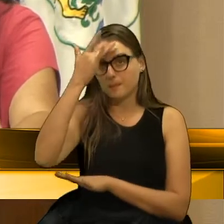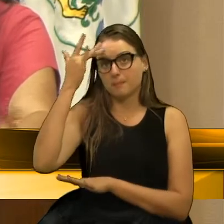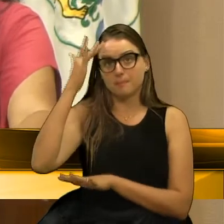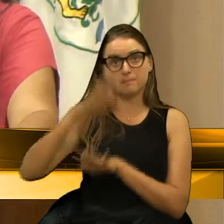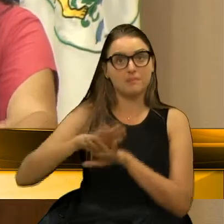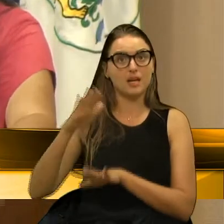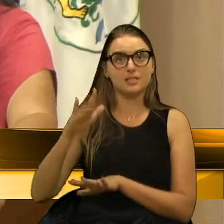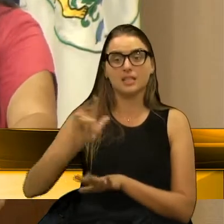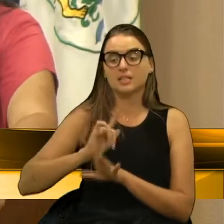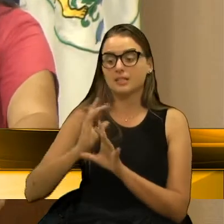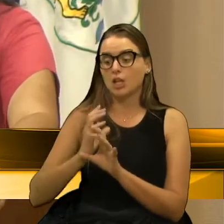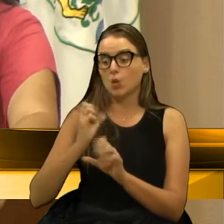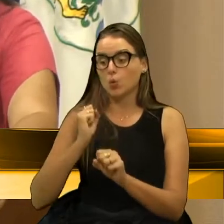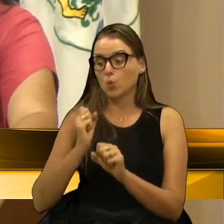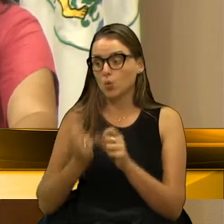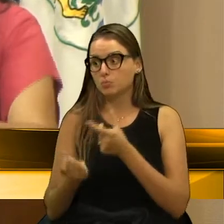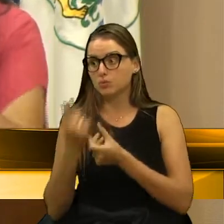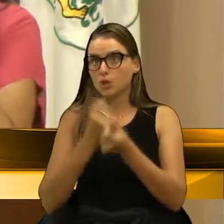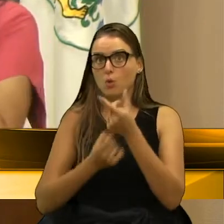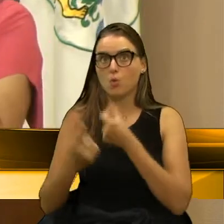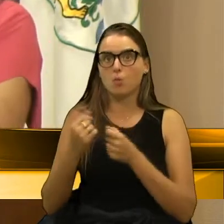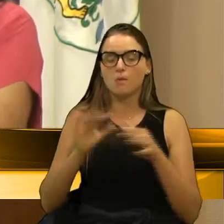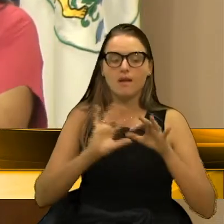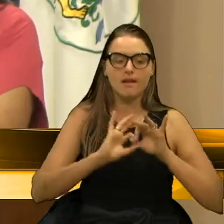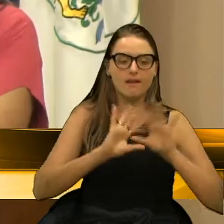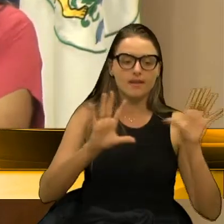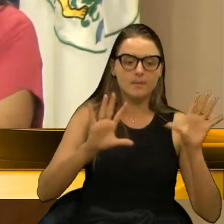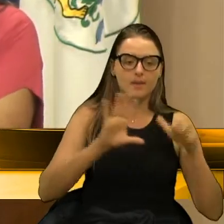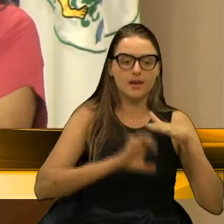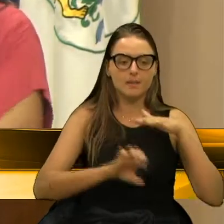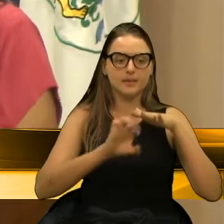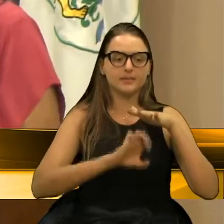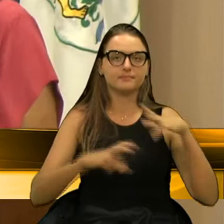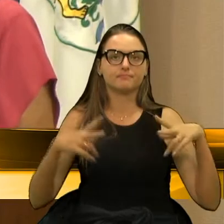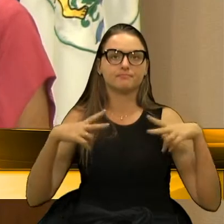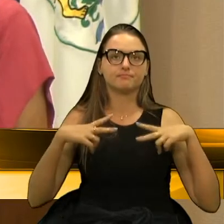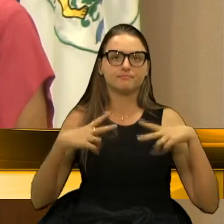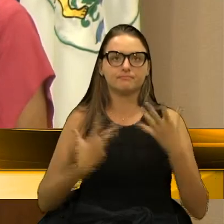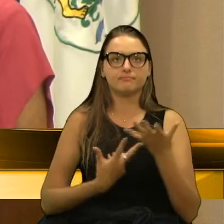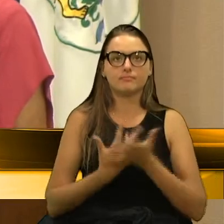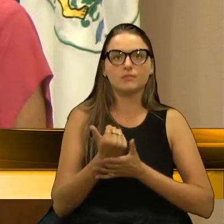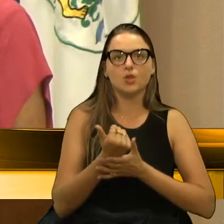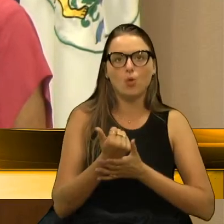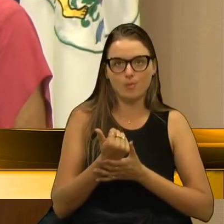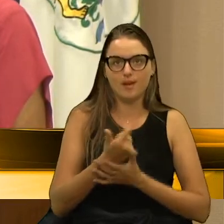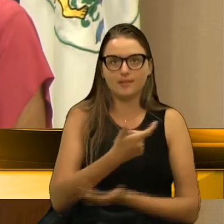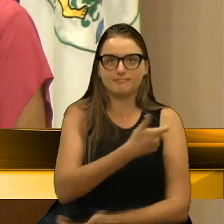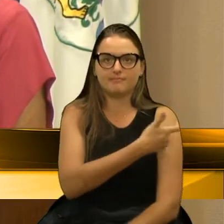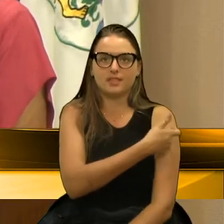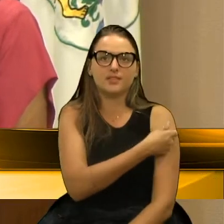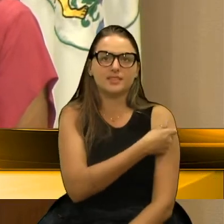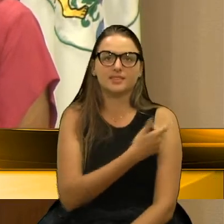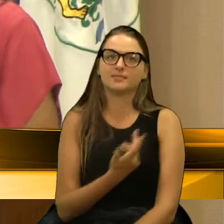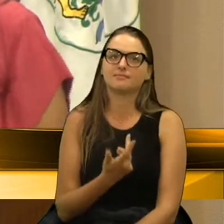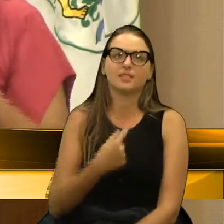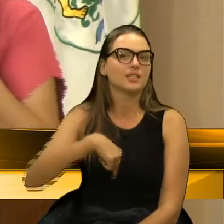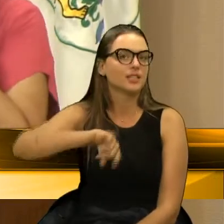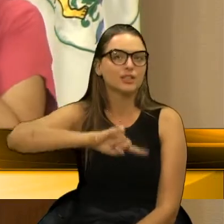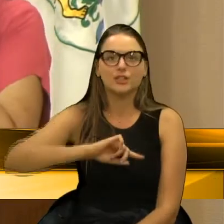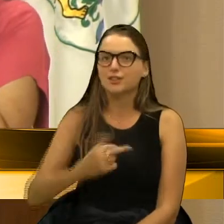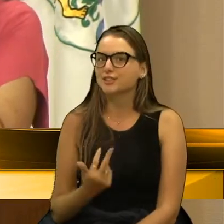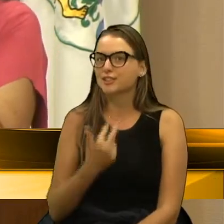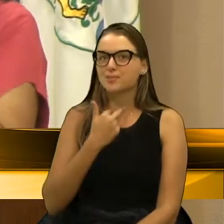aumentar o lucro de alguns, de liberar para a iniciativa privada comprar vacina. Isso a gente não pode